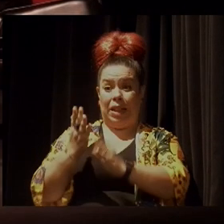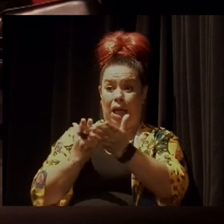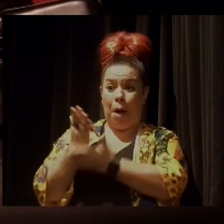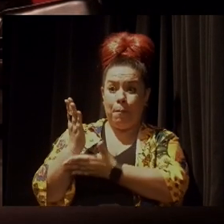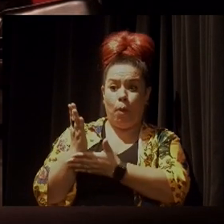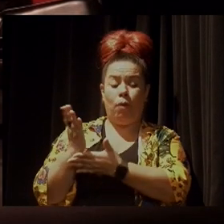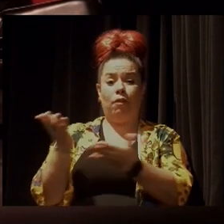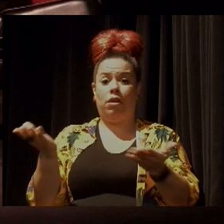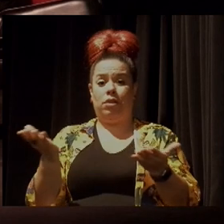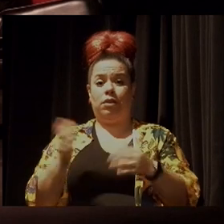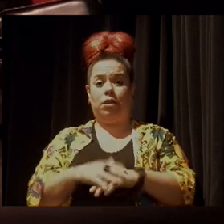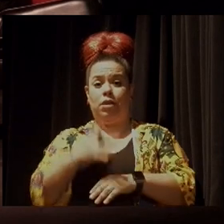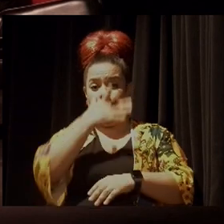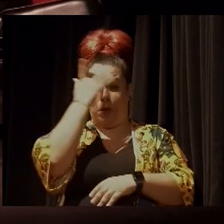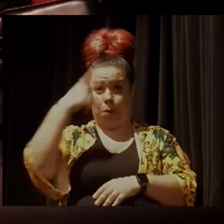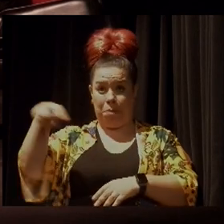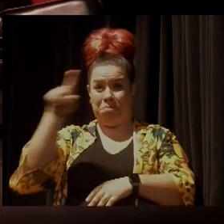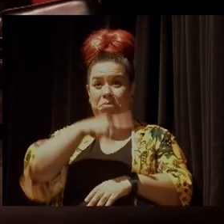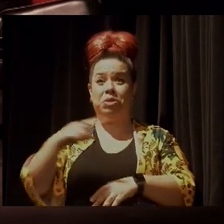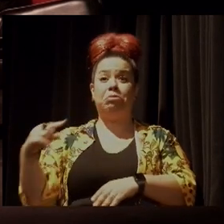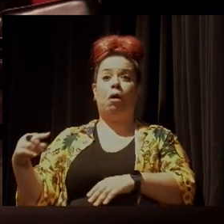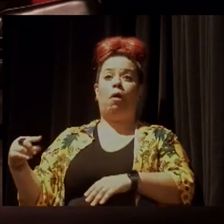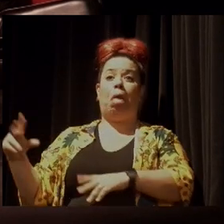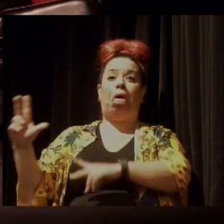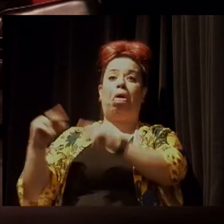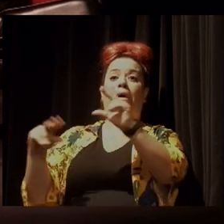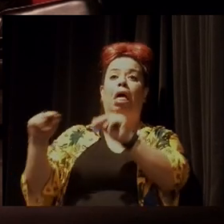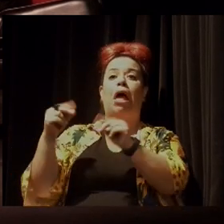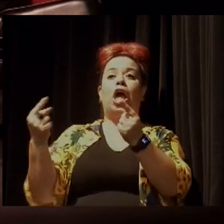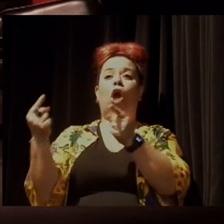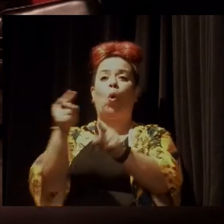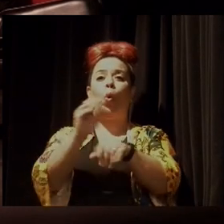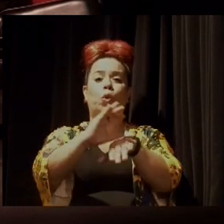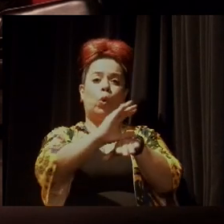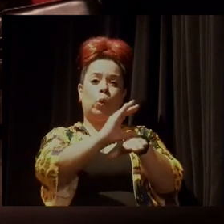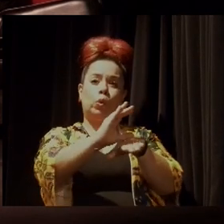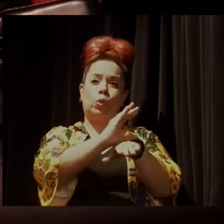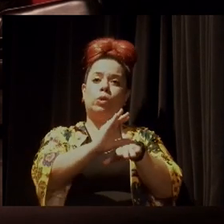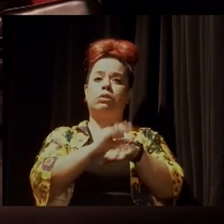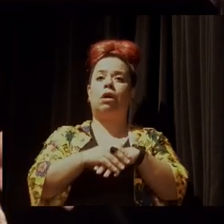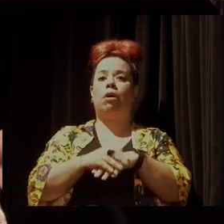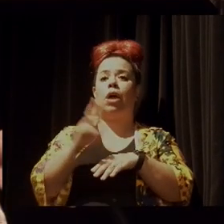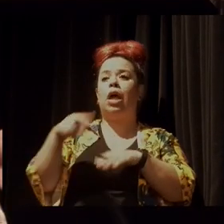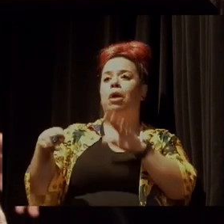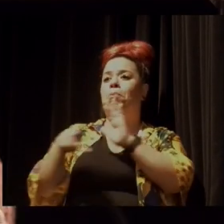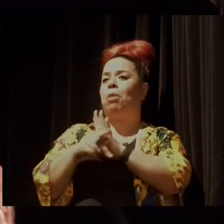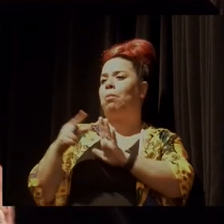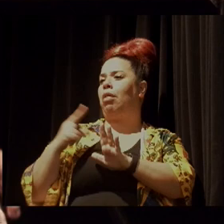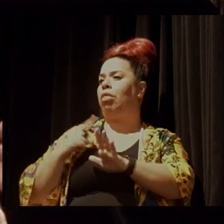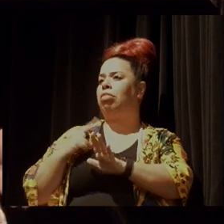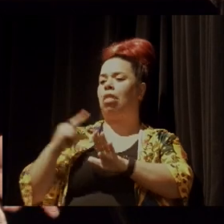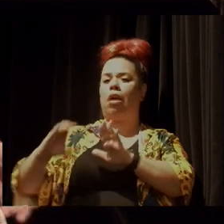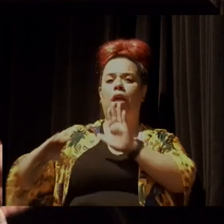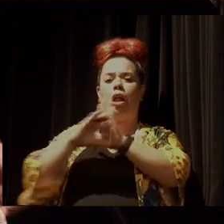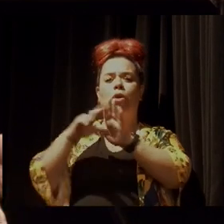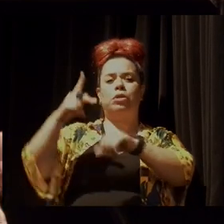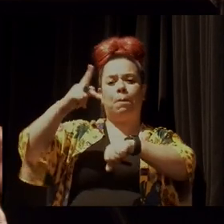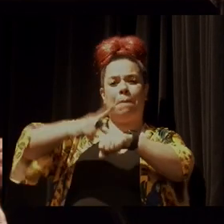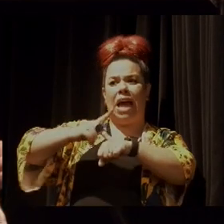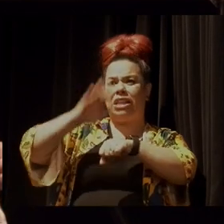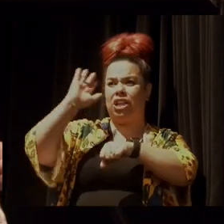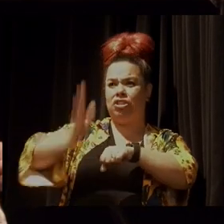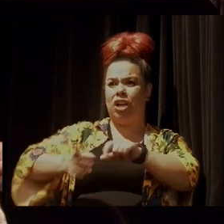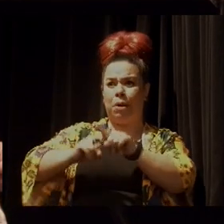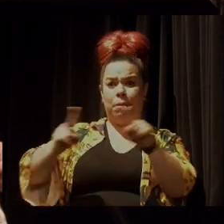E que todo mundo fala que é anticonstitucional, que é cláusula pétrea, mas ele está aí.